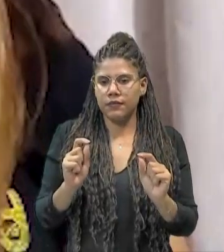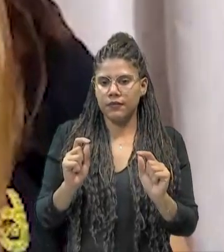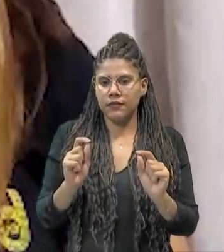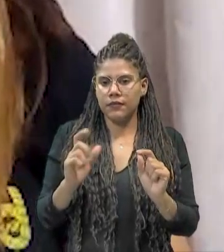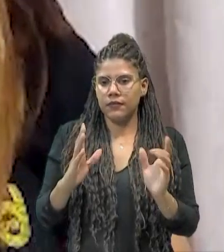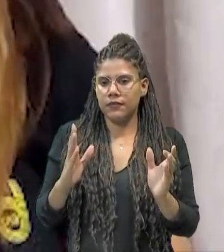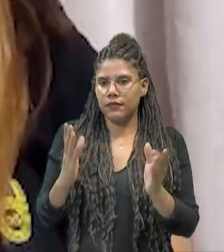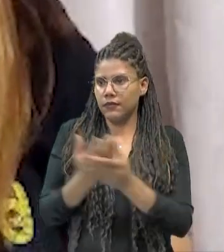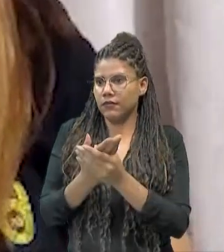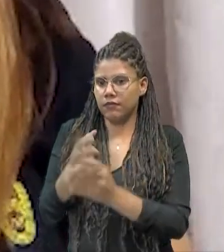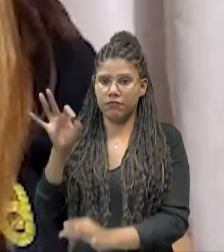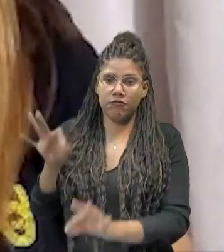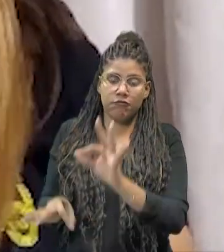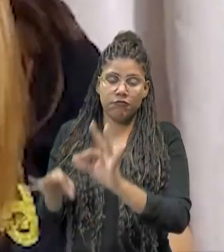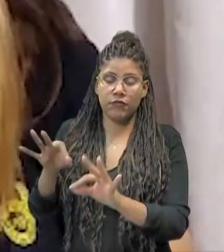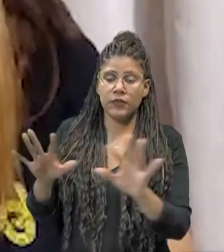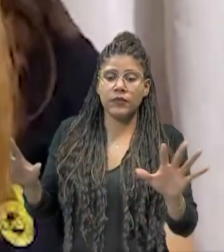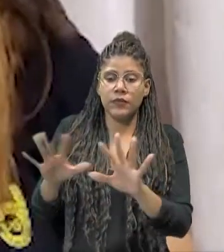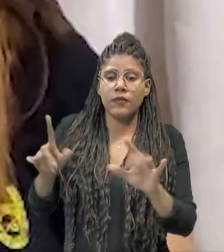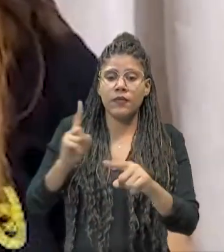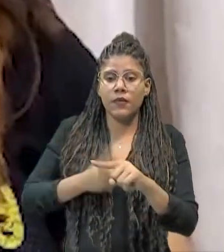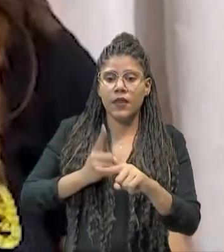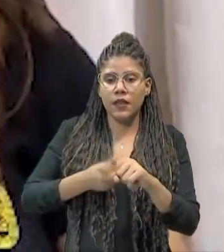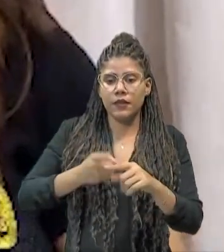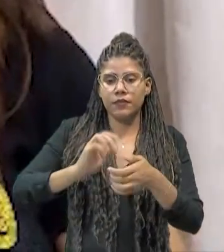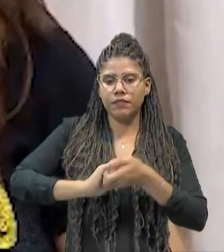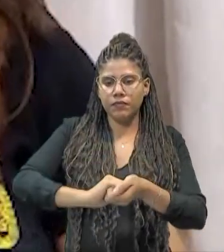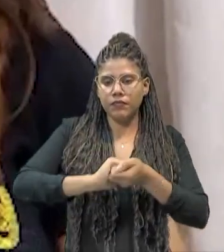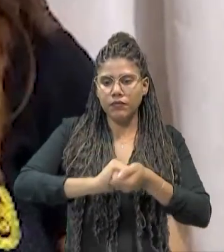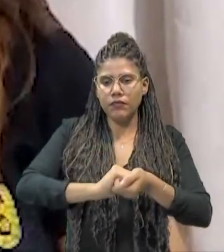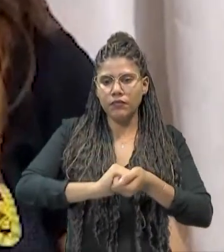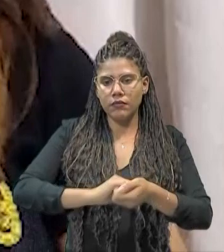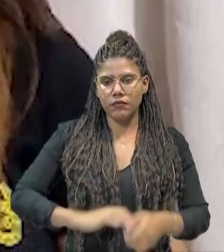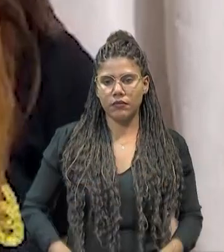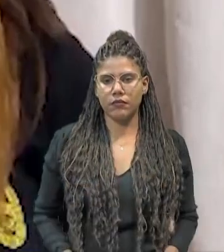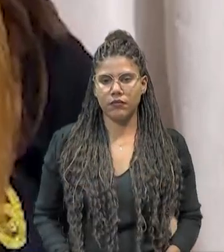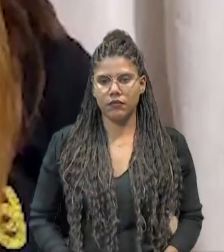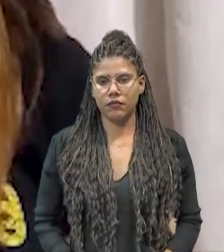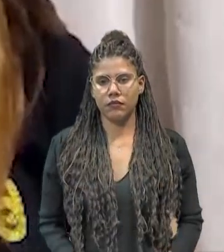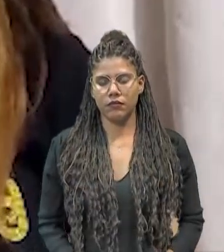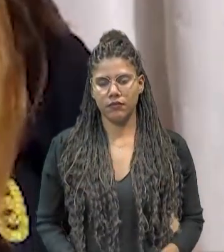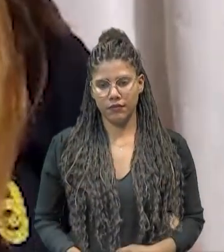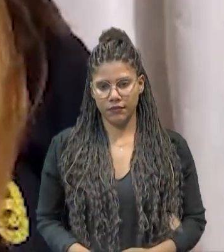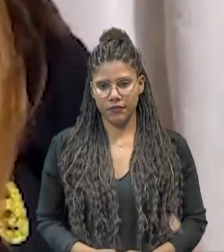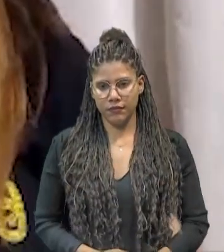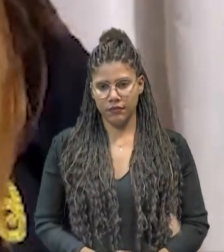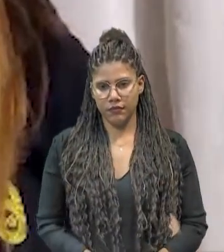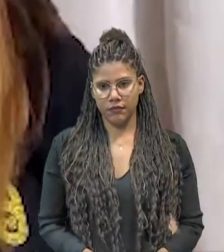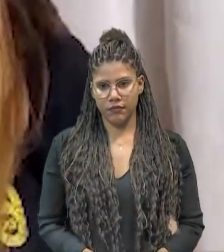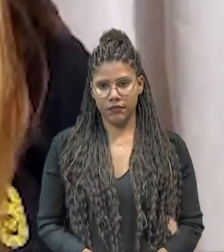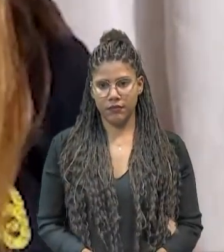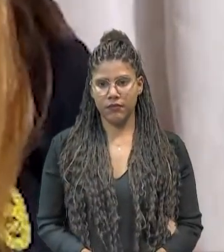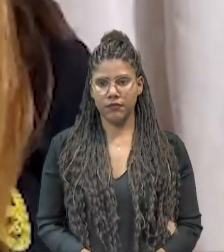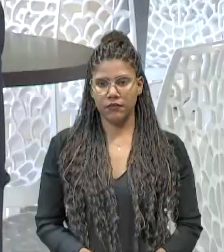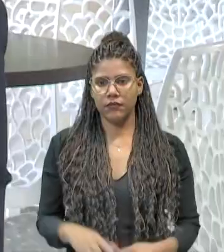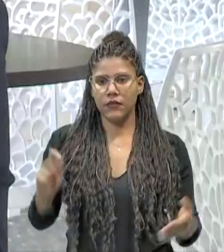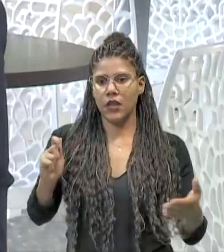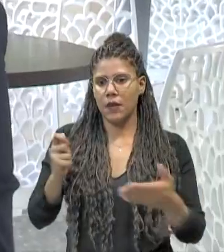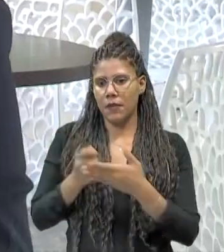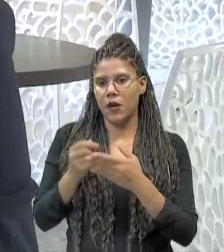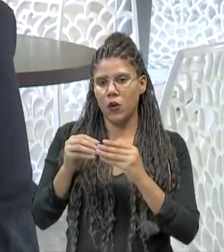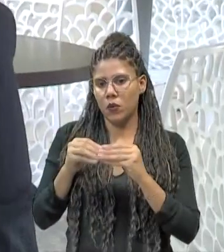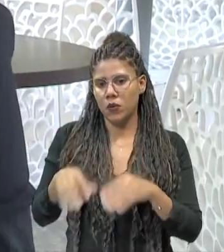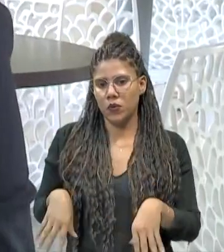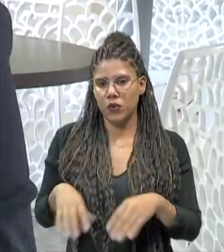causas, por conta que me acertei com o condutor e o condutor pagou o prejuízo do carro.